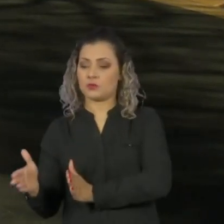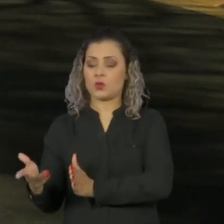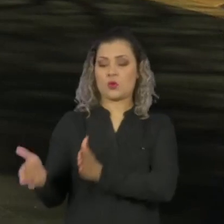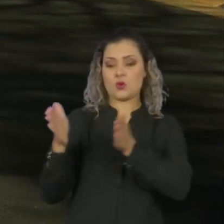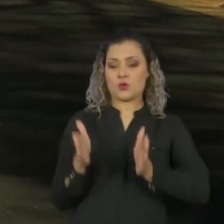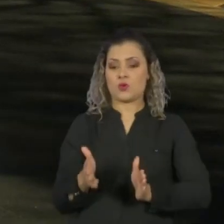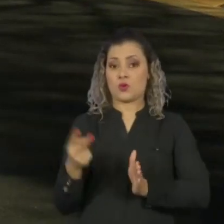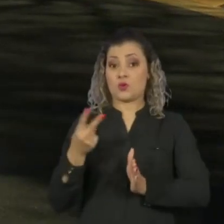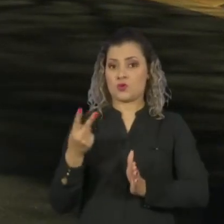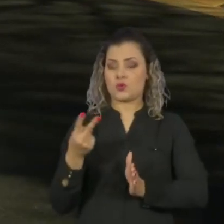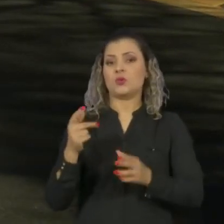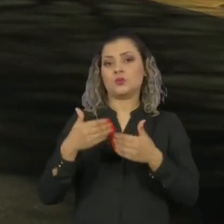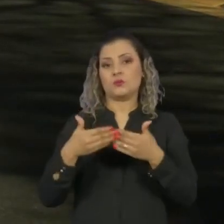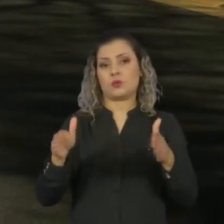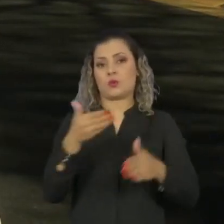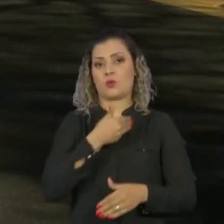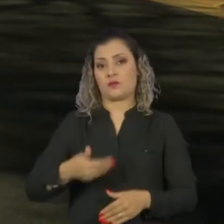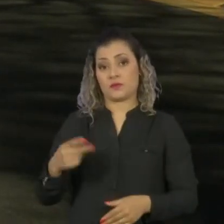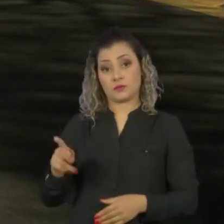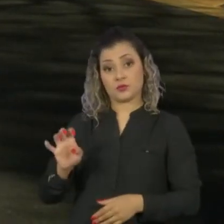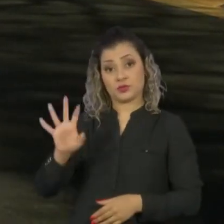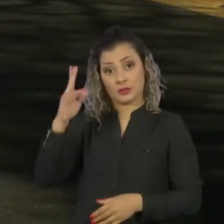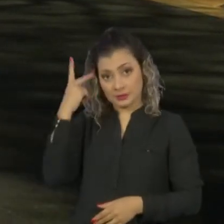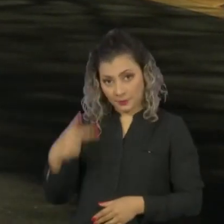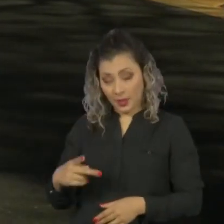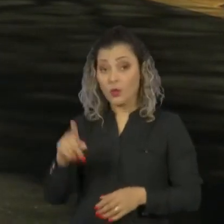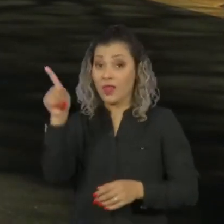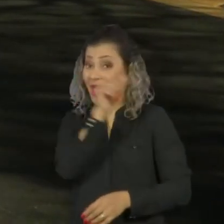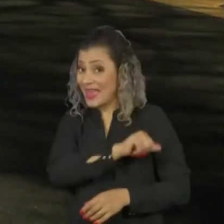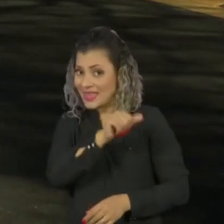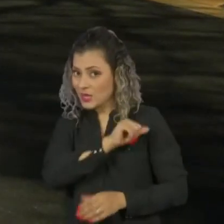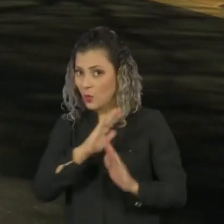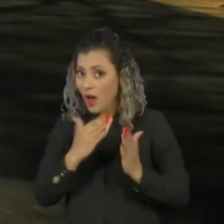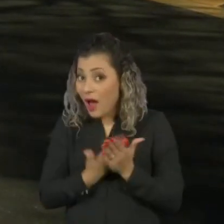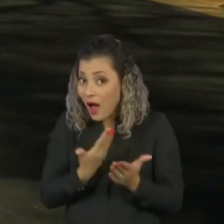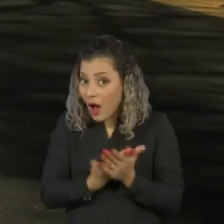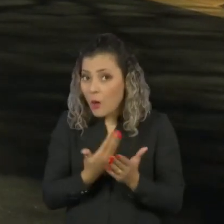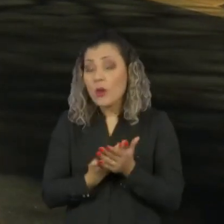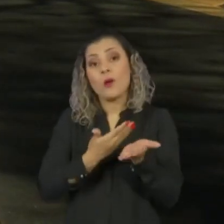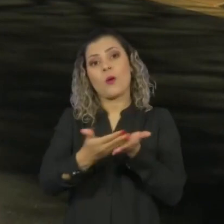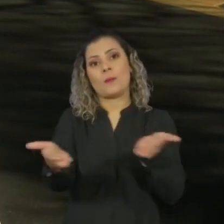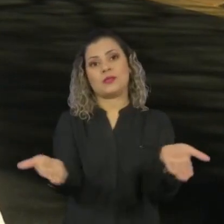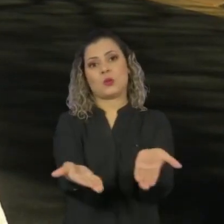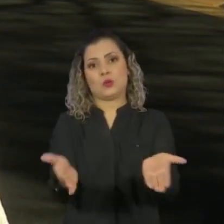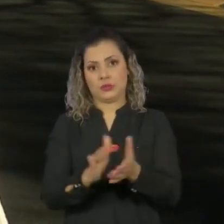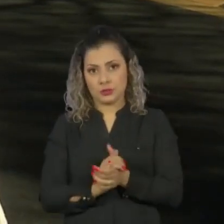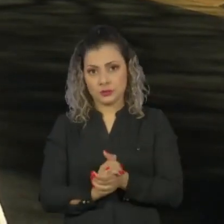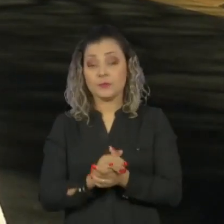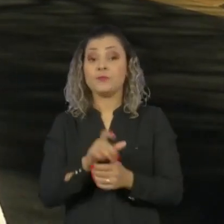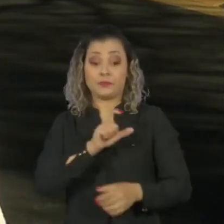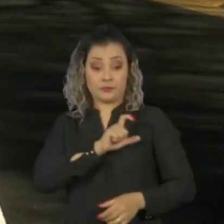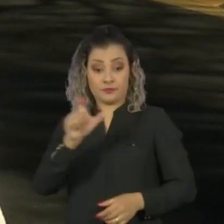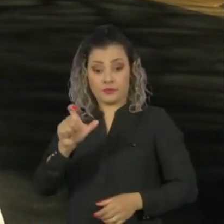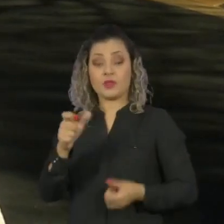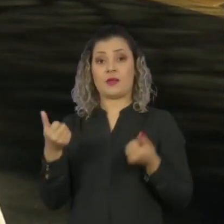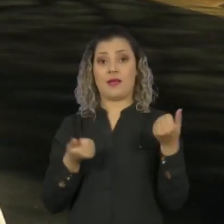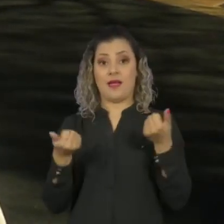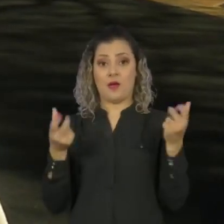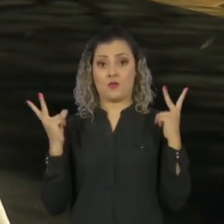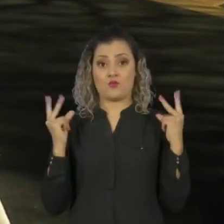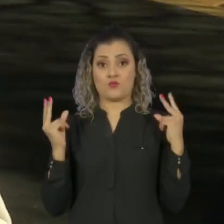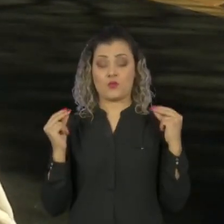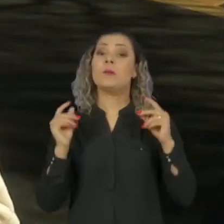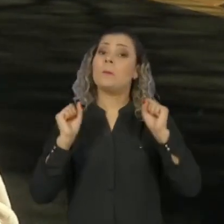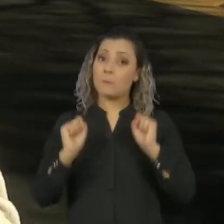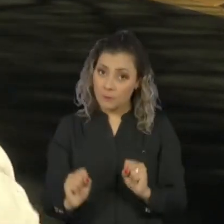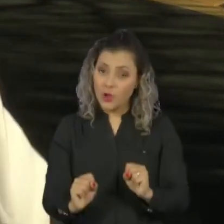reabertura do governo de São Paulo. Já no Rio de Janeiro, as aulas recomeçam hoje. E a Carteira Nacional de Habilitação